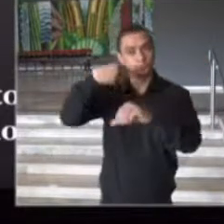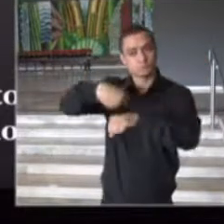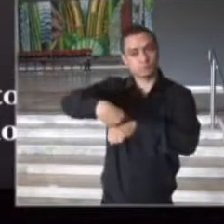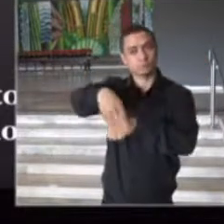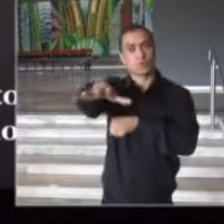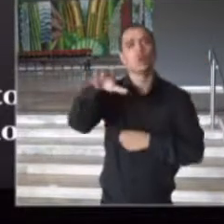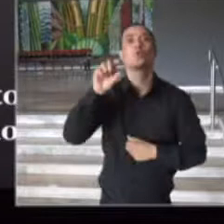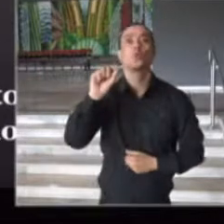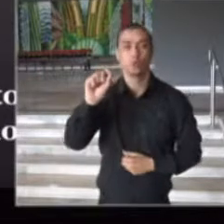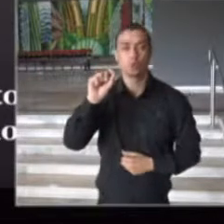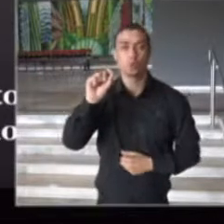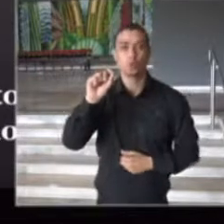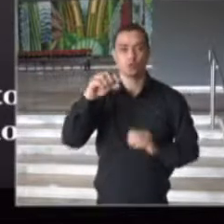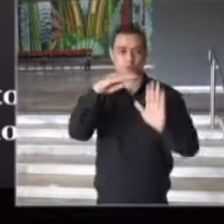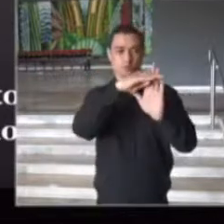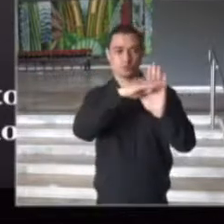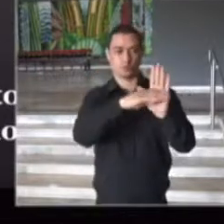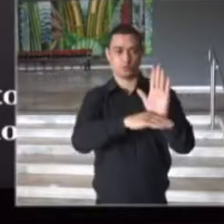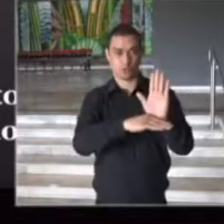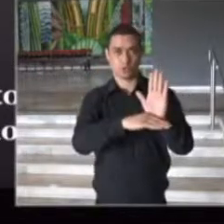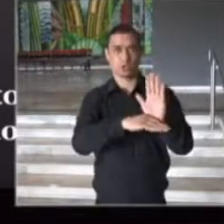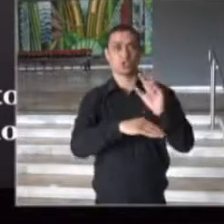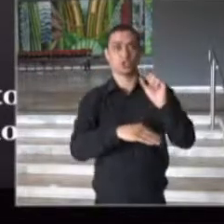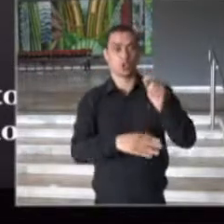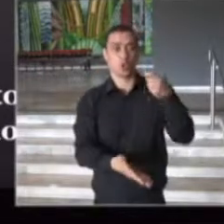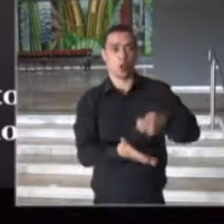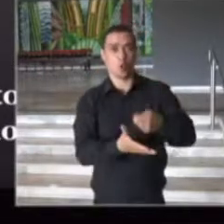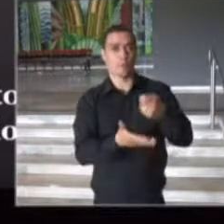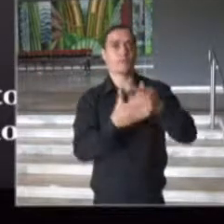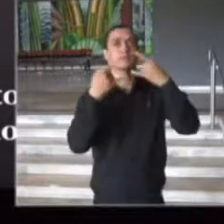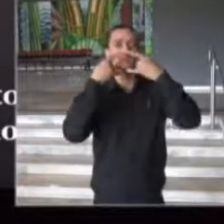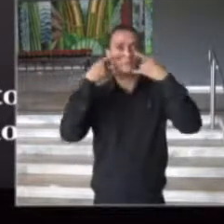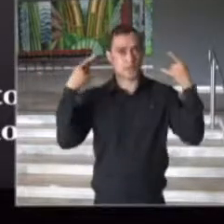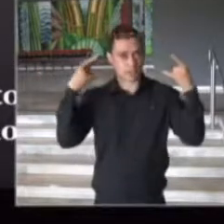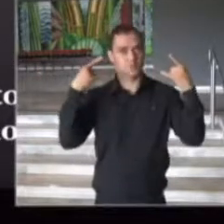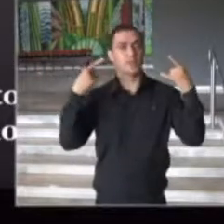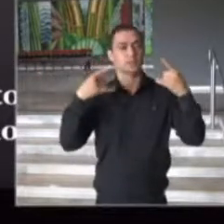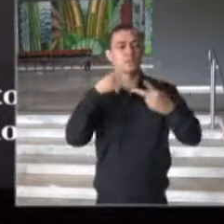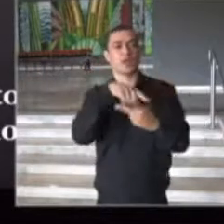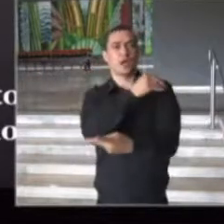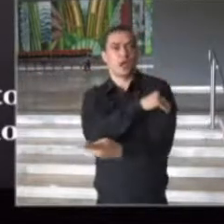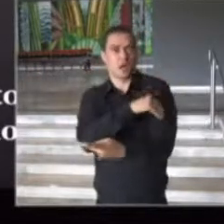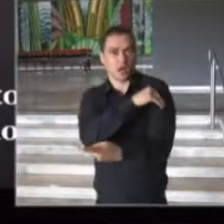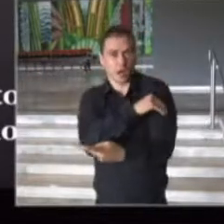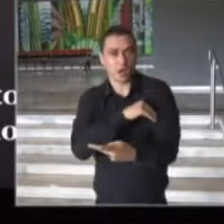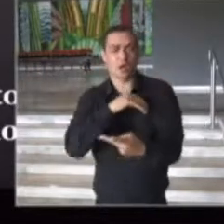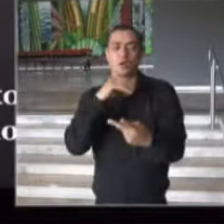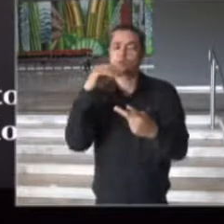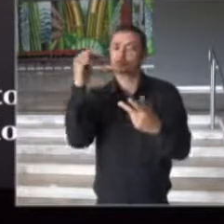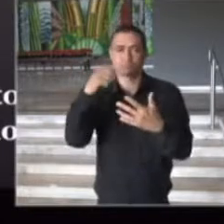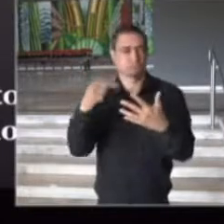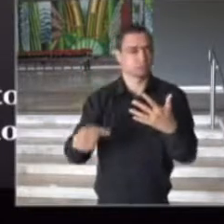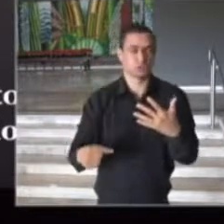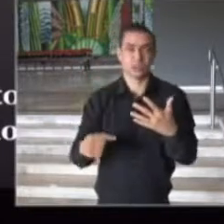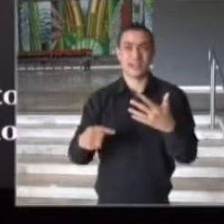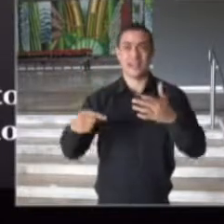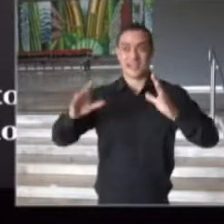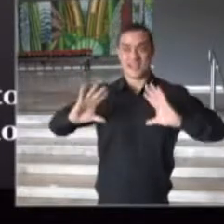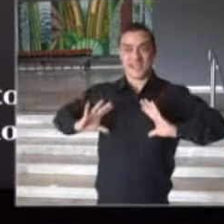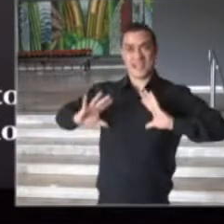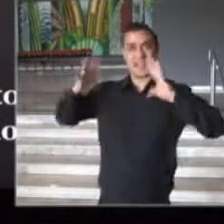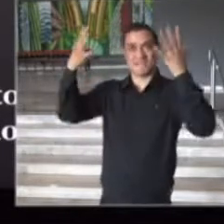das medidas não farmacológicas, de uso obrigatório de máscaras, do álcool gel. Todos os eventos,